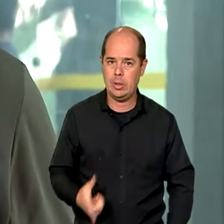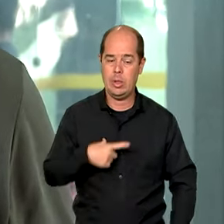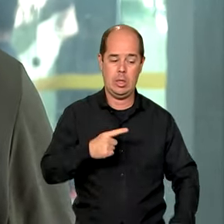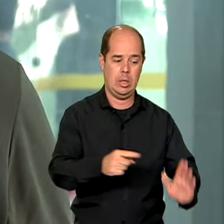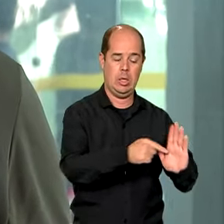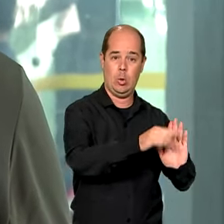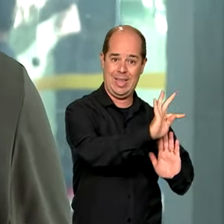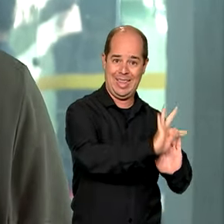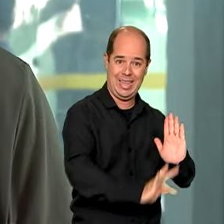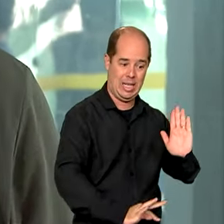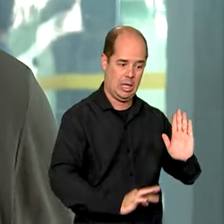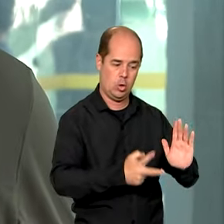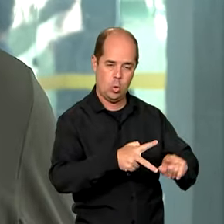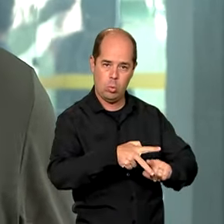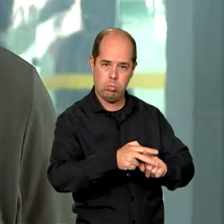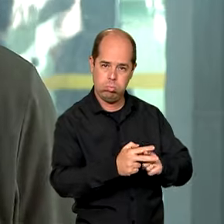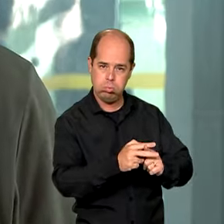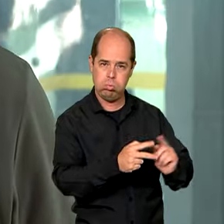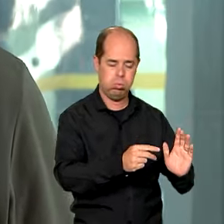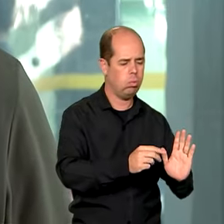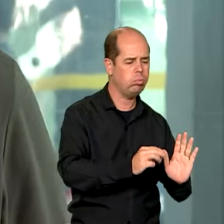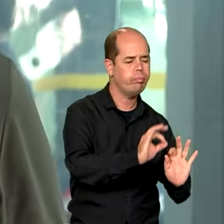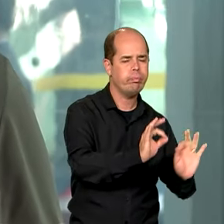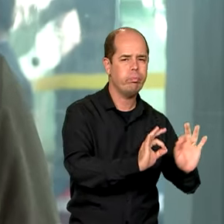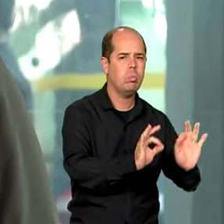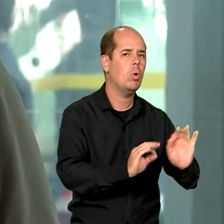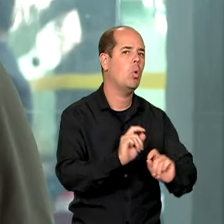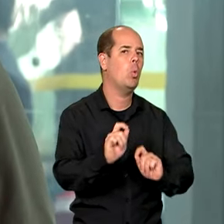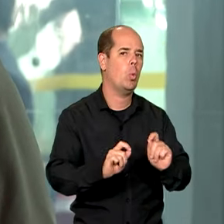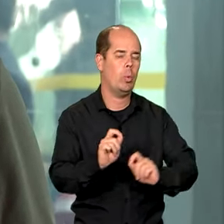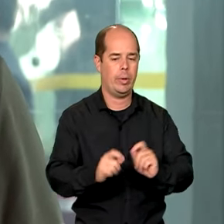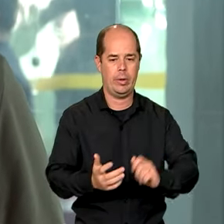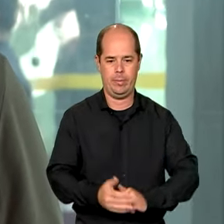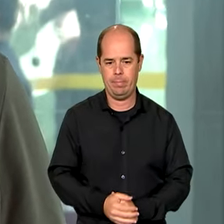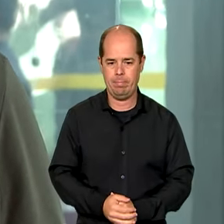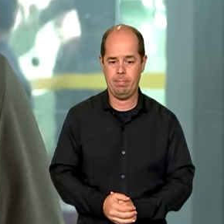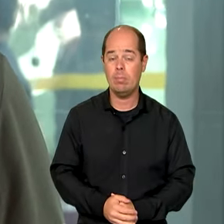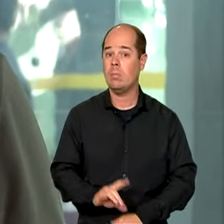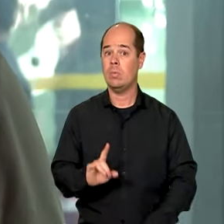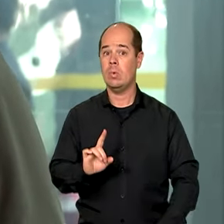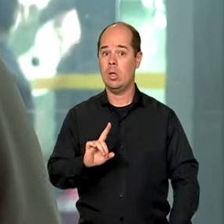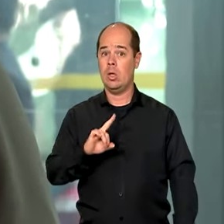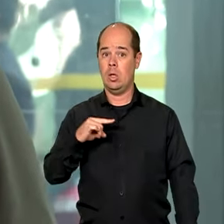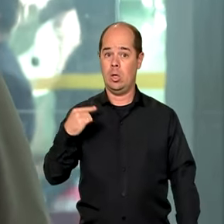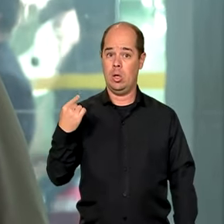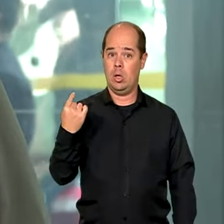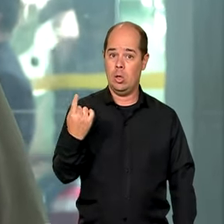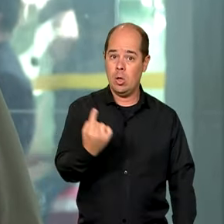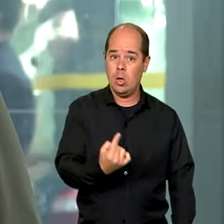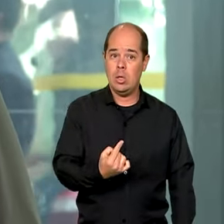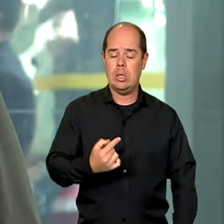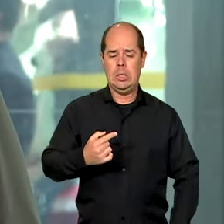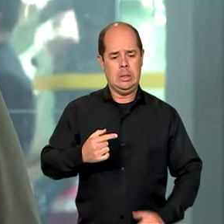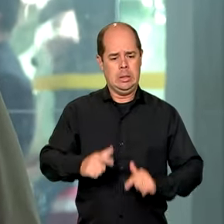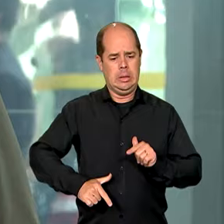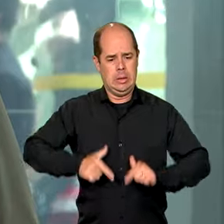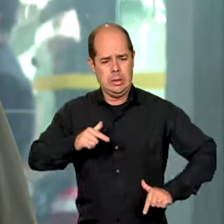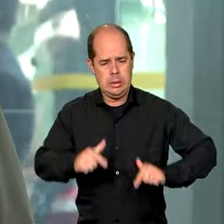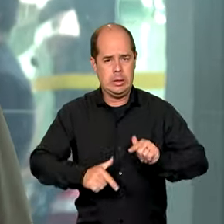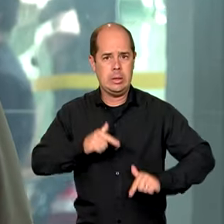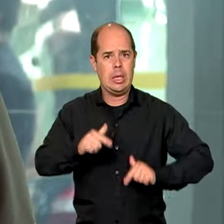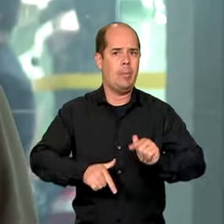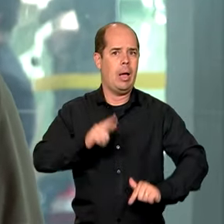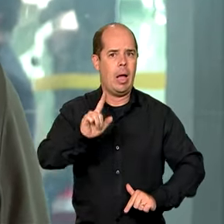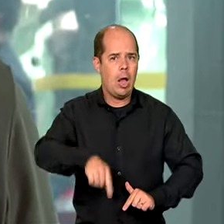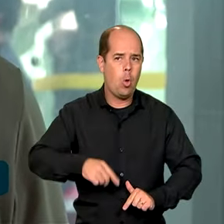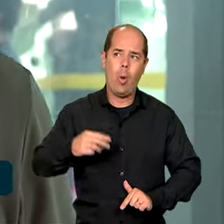Eu penso que nós vamos concluir uma tarefa histórica por 40 anos que se anuncia a reforma